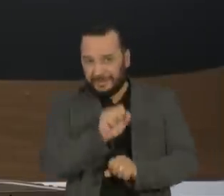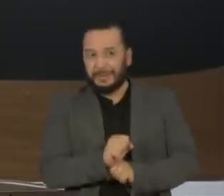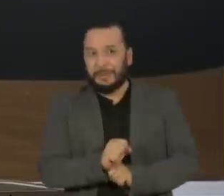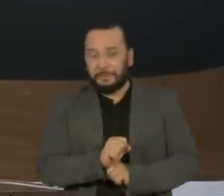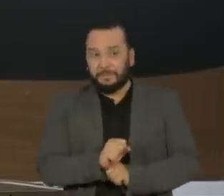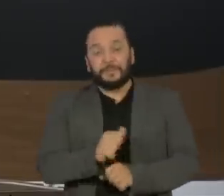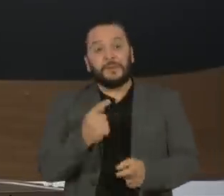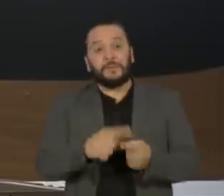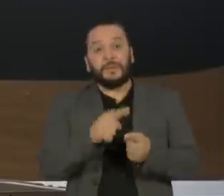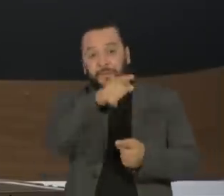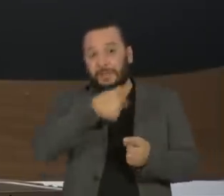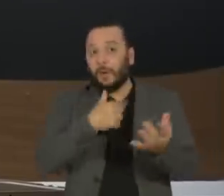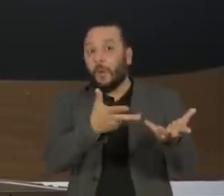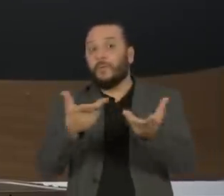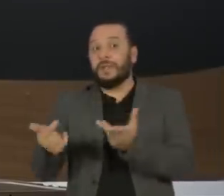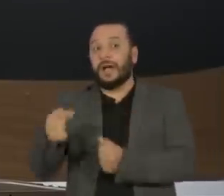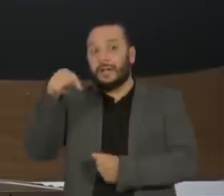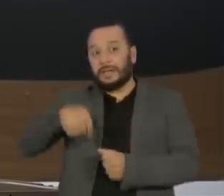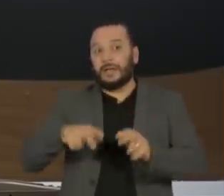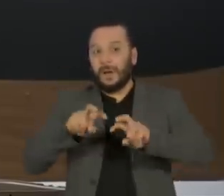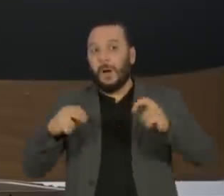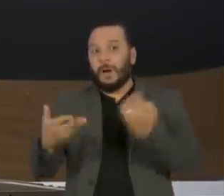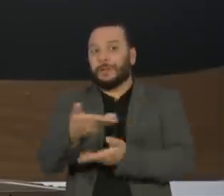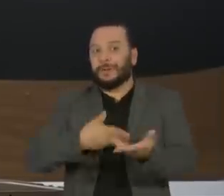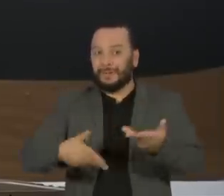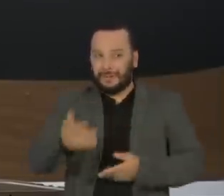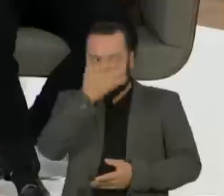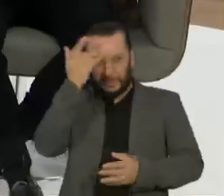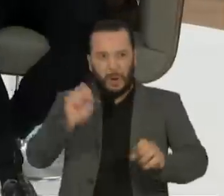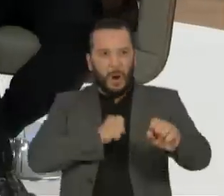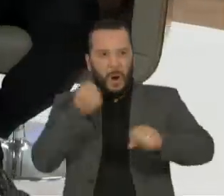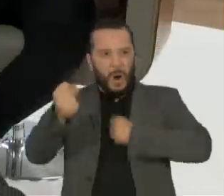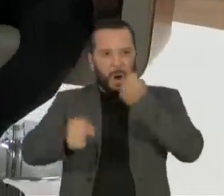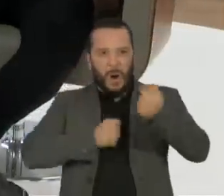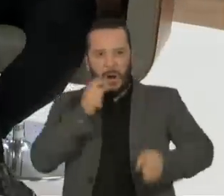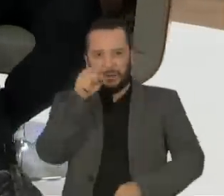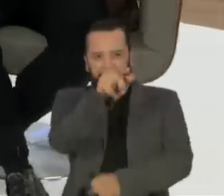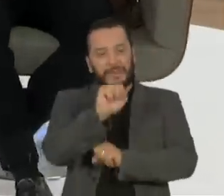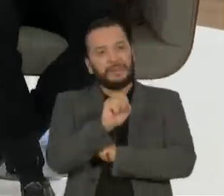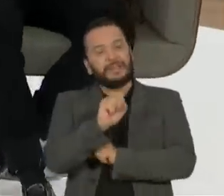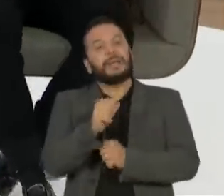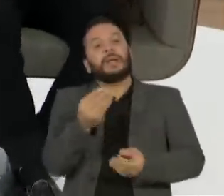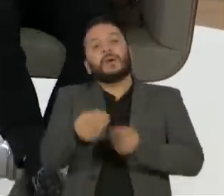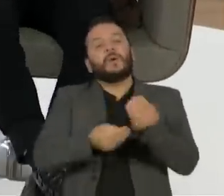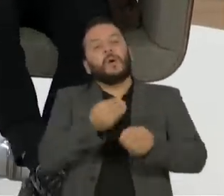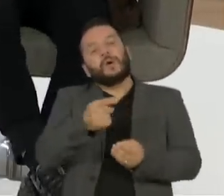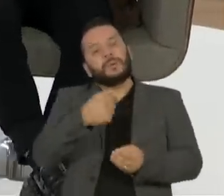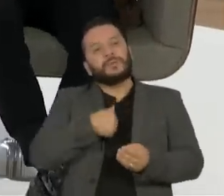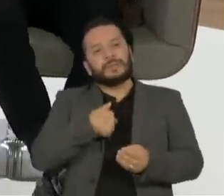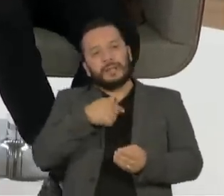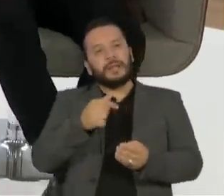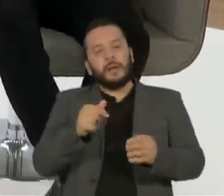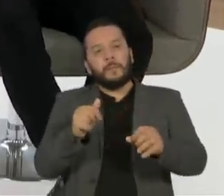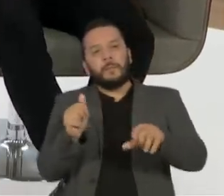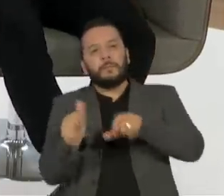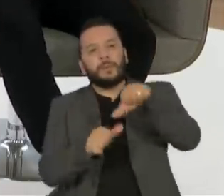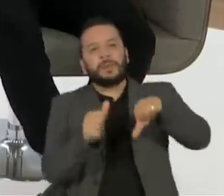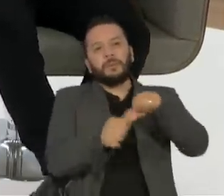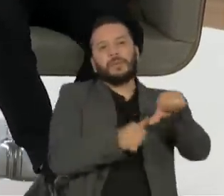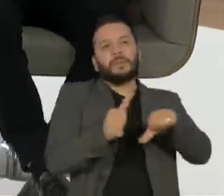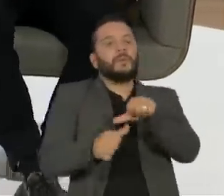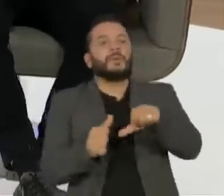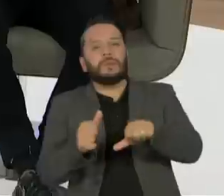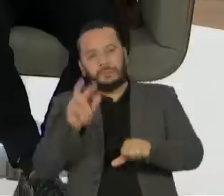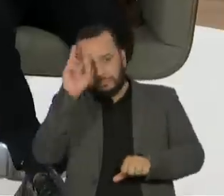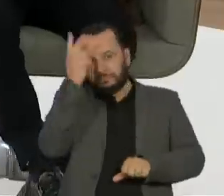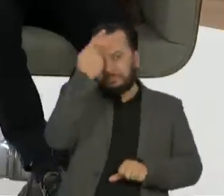em que você foi convidado para vir aqui? E como você lida com essas suas mudanças de pelagem, como eu falei? Olha, Rosa, antes de qualquer coisa,